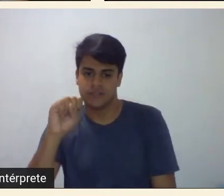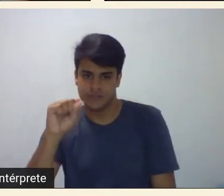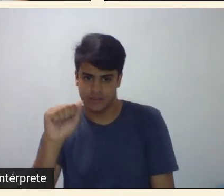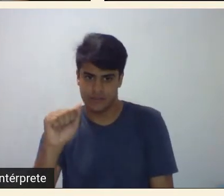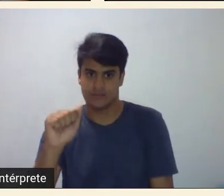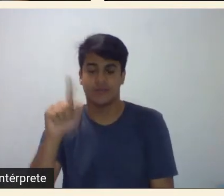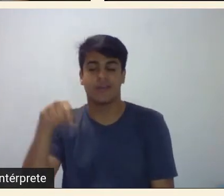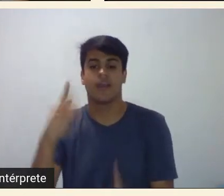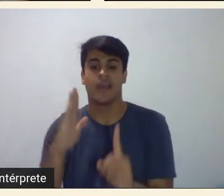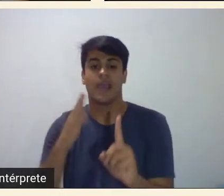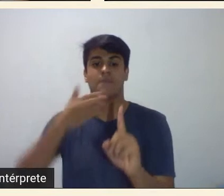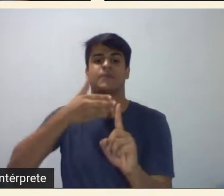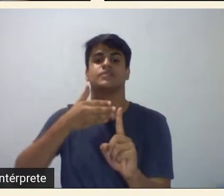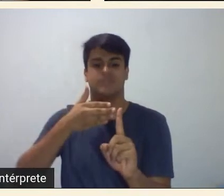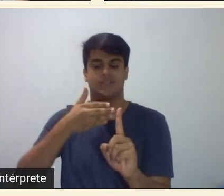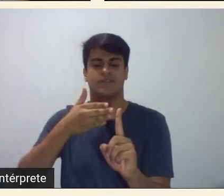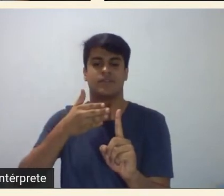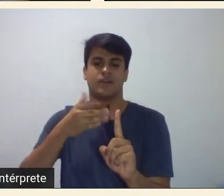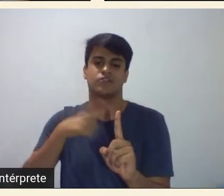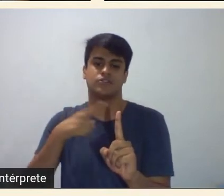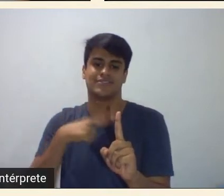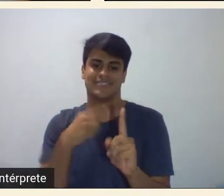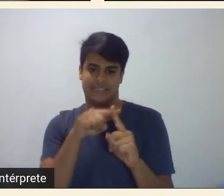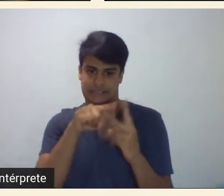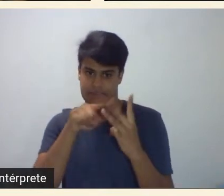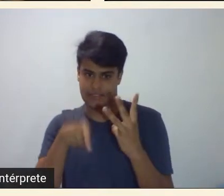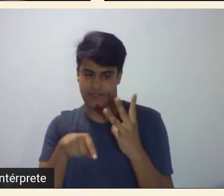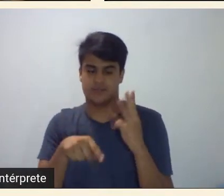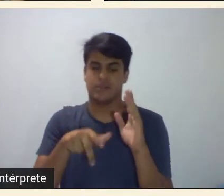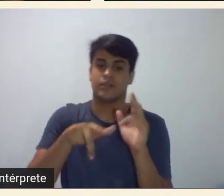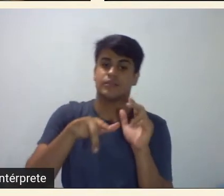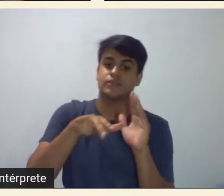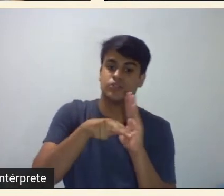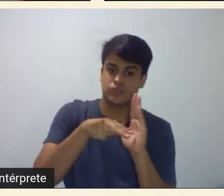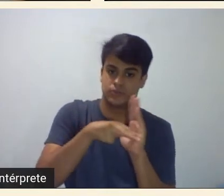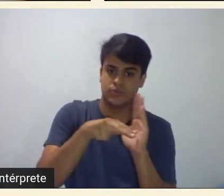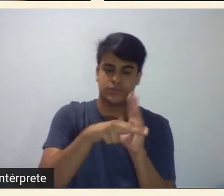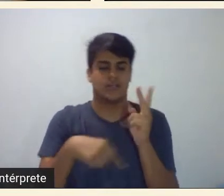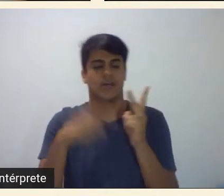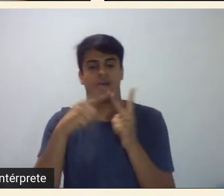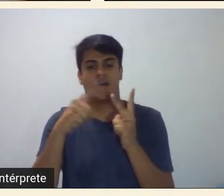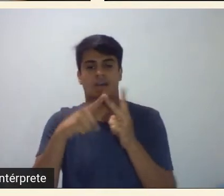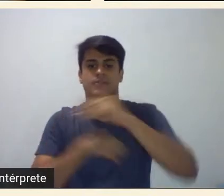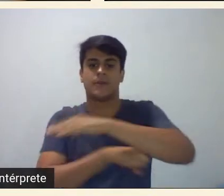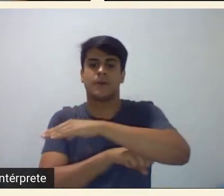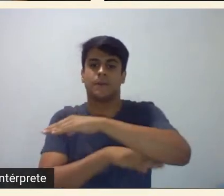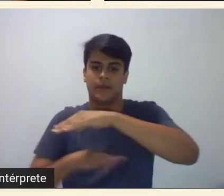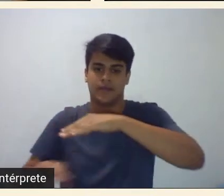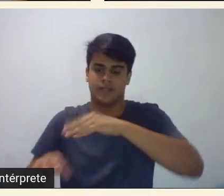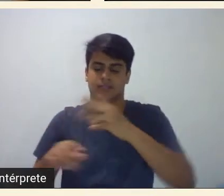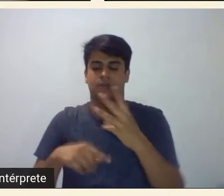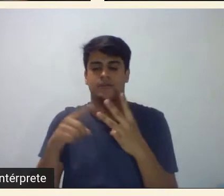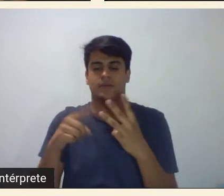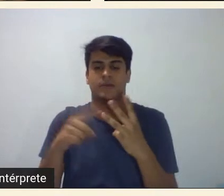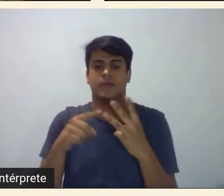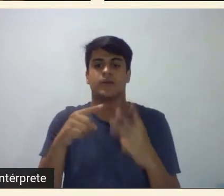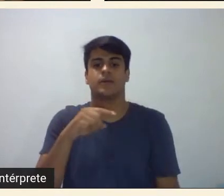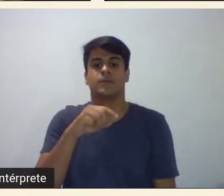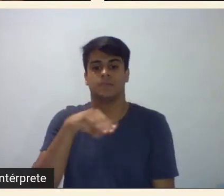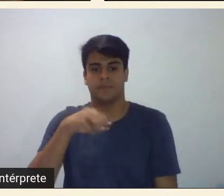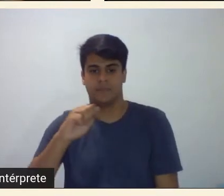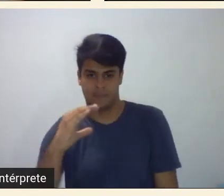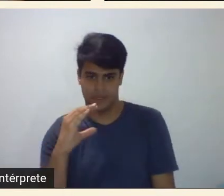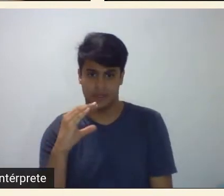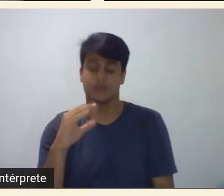instituições Instituto Moreira Salles Pinacotec e Mac e as equipes de apoio que possibilitaram e estão